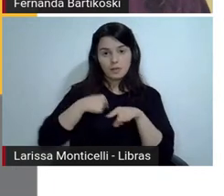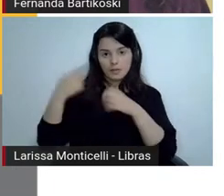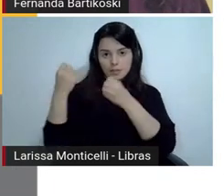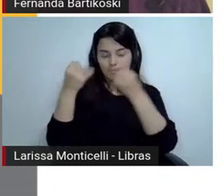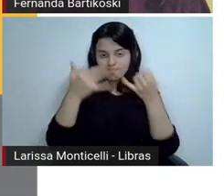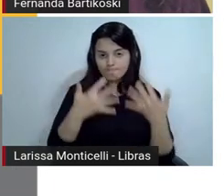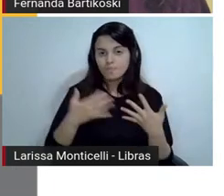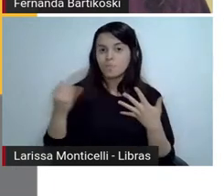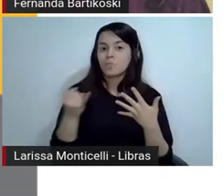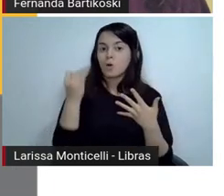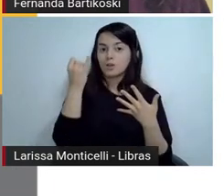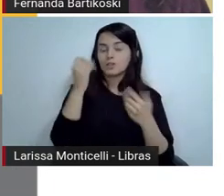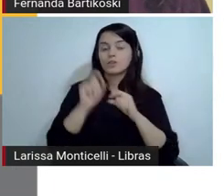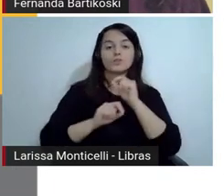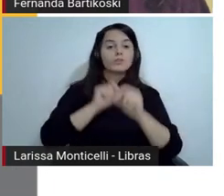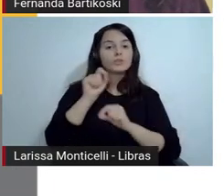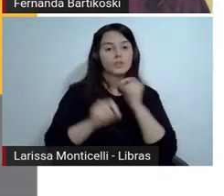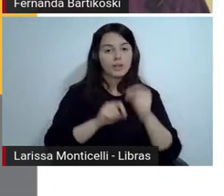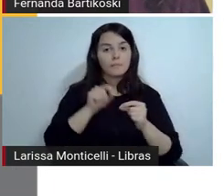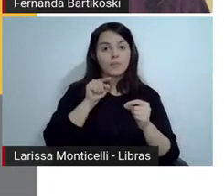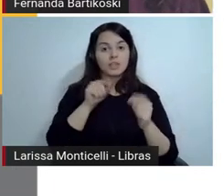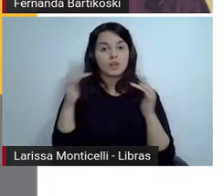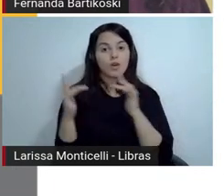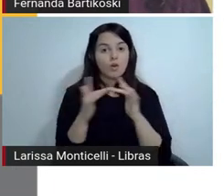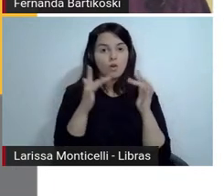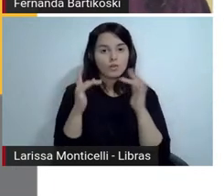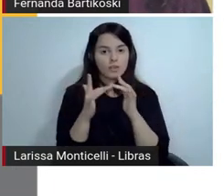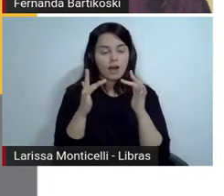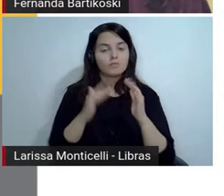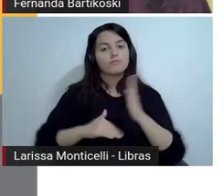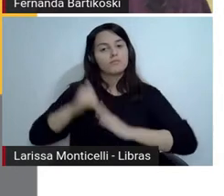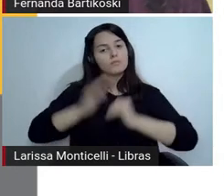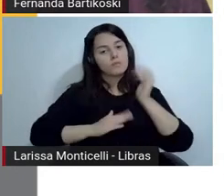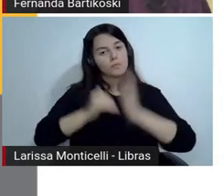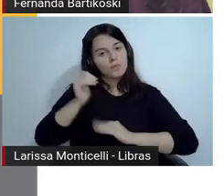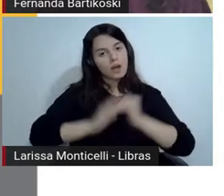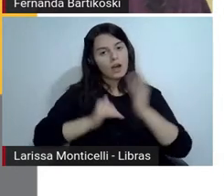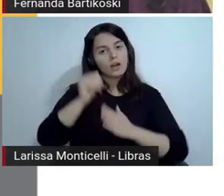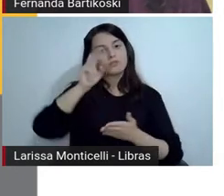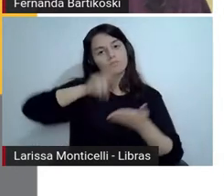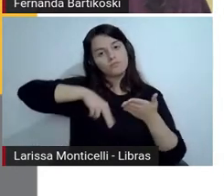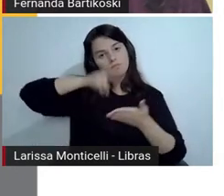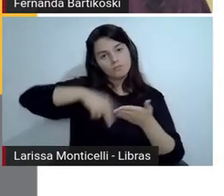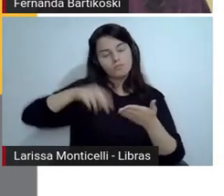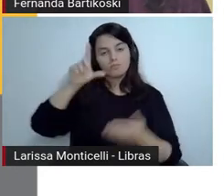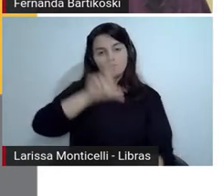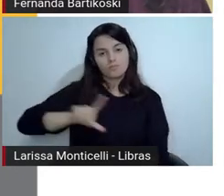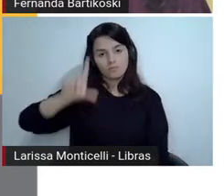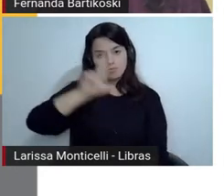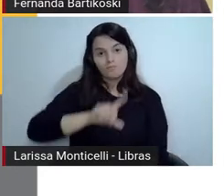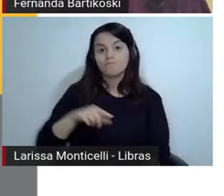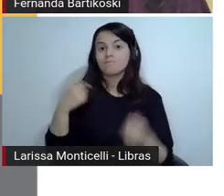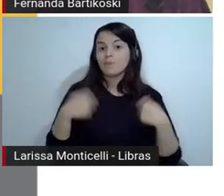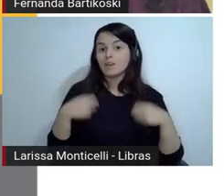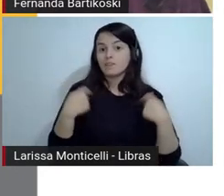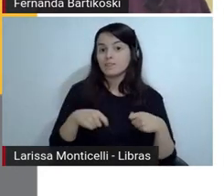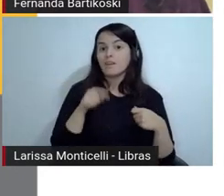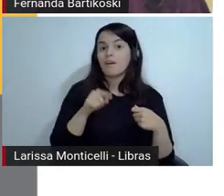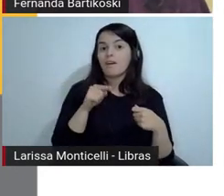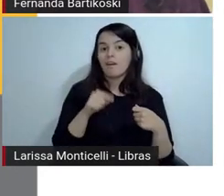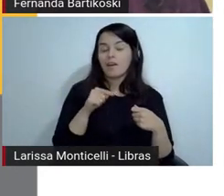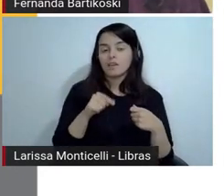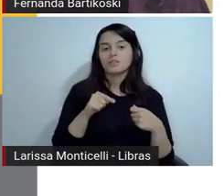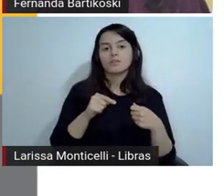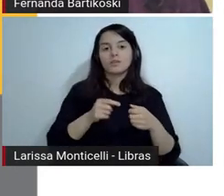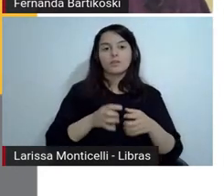literária e práticas de leitura literária precisa ser alargado, né? O que isso quer dizer? Muitas